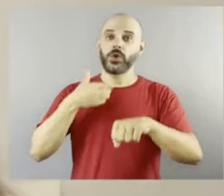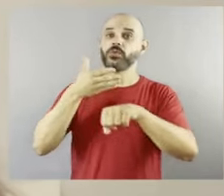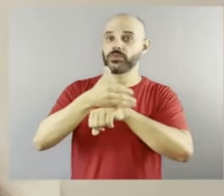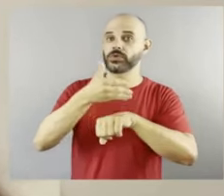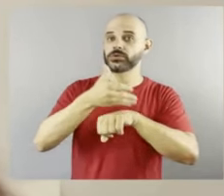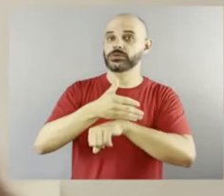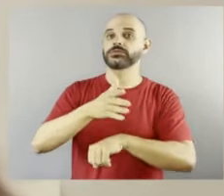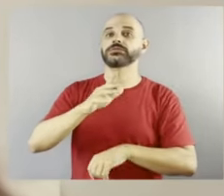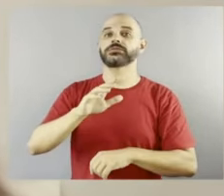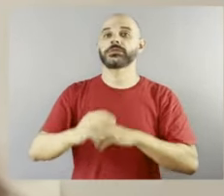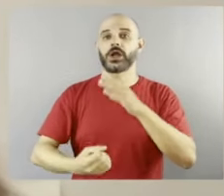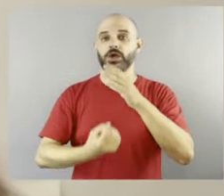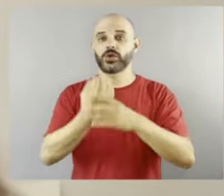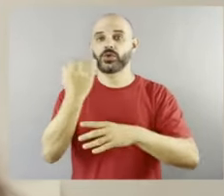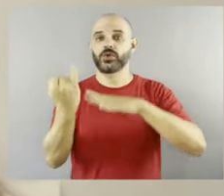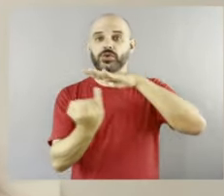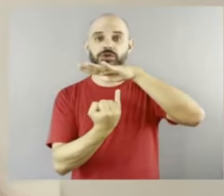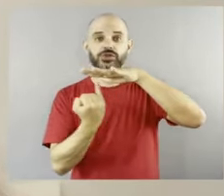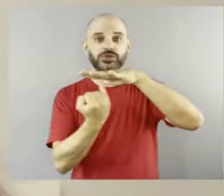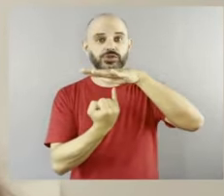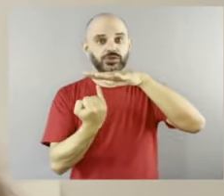criamos um instituto